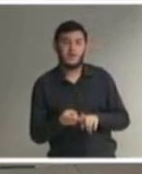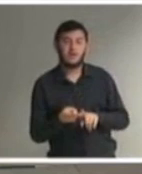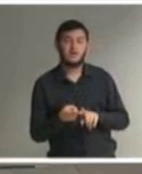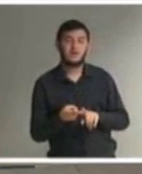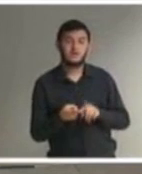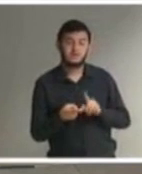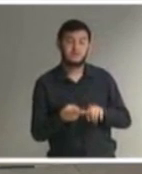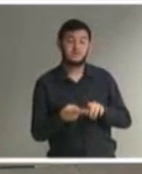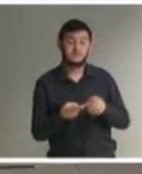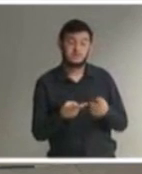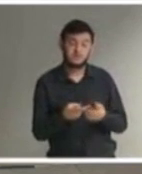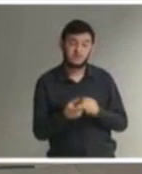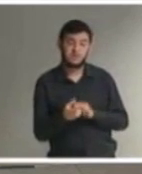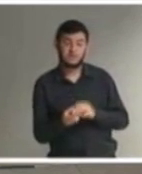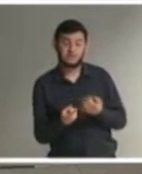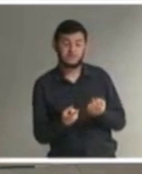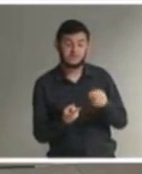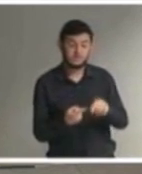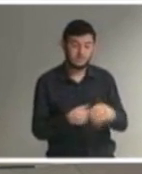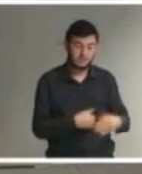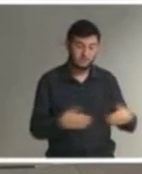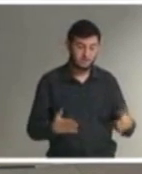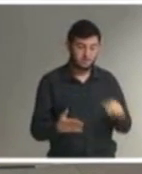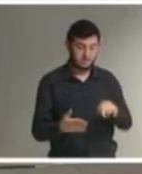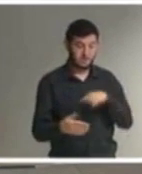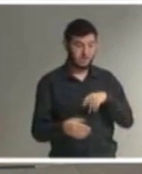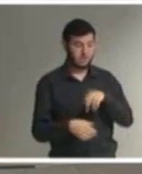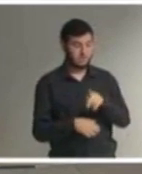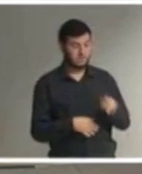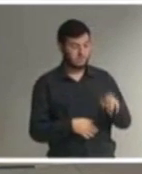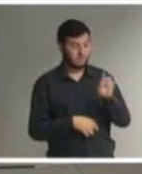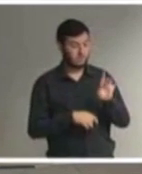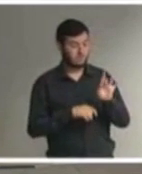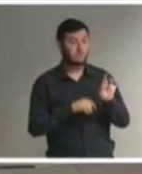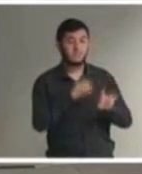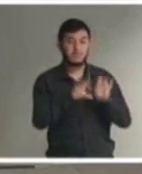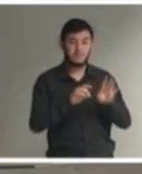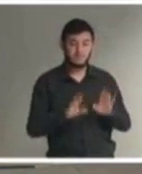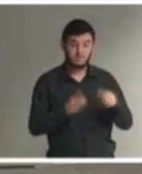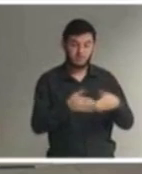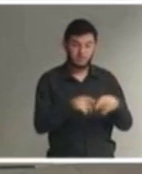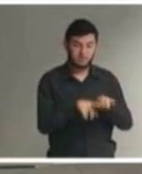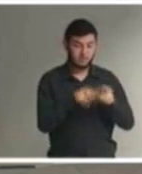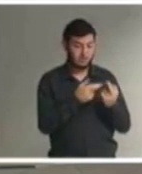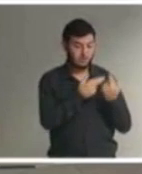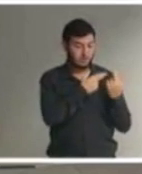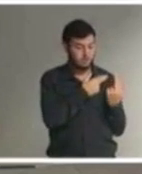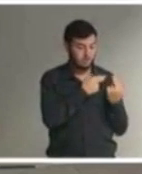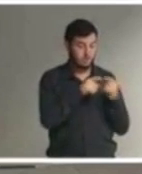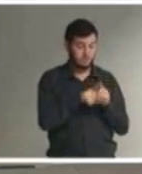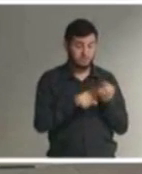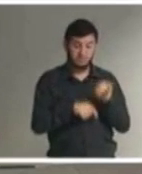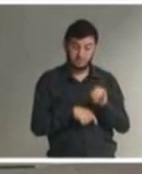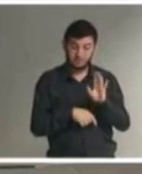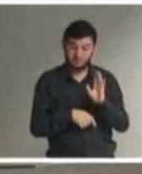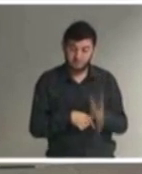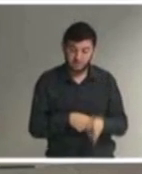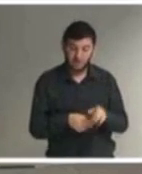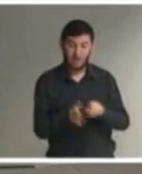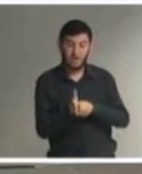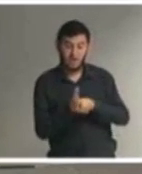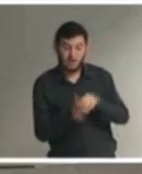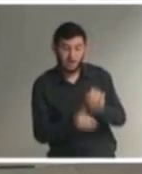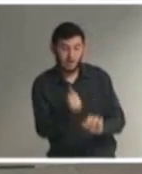sala tem o professor especializado que vai ser responsável por essa sala a questão se está sendo analisado